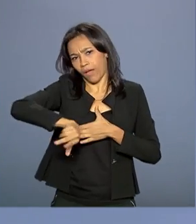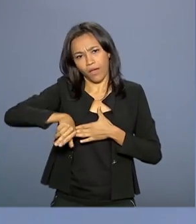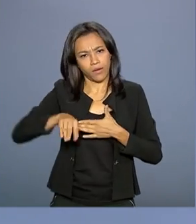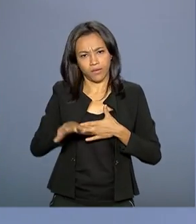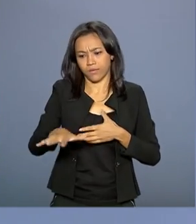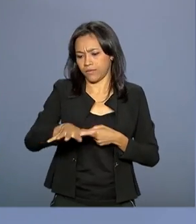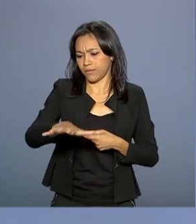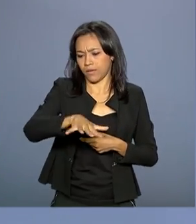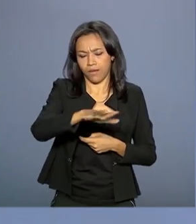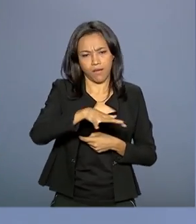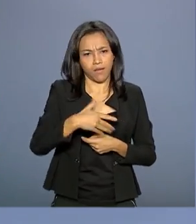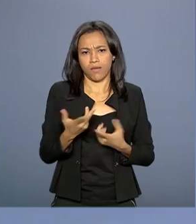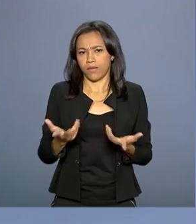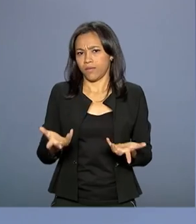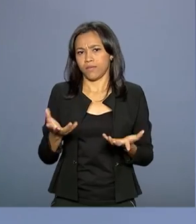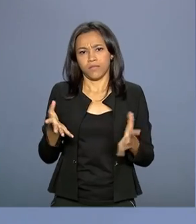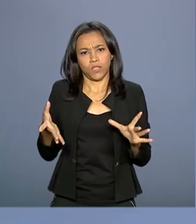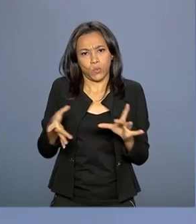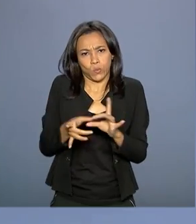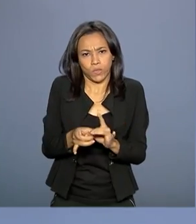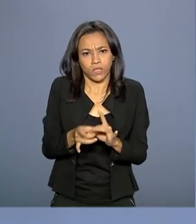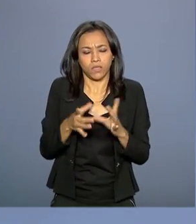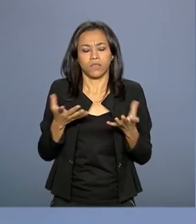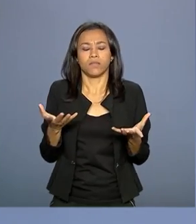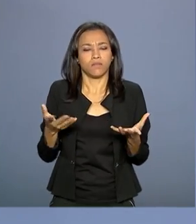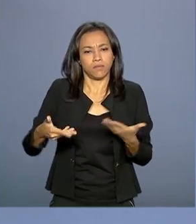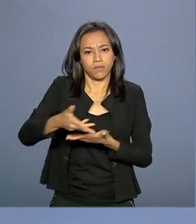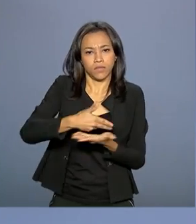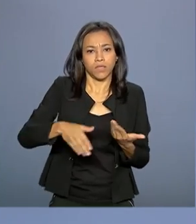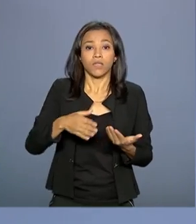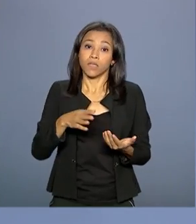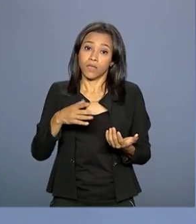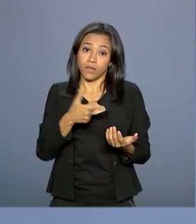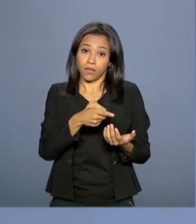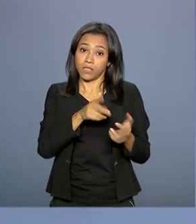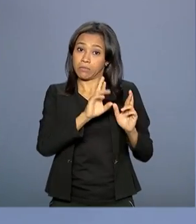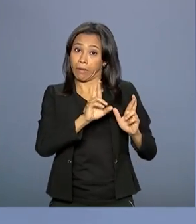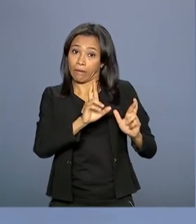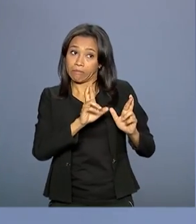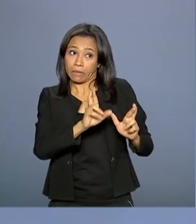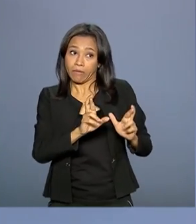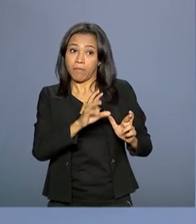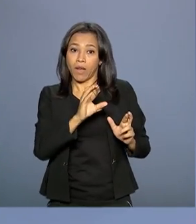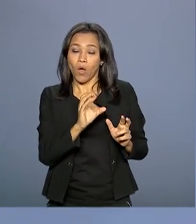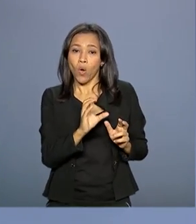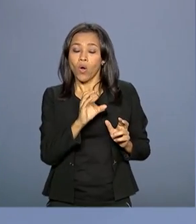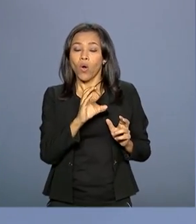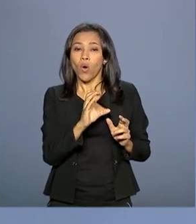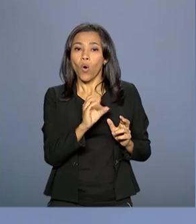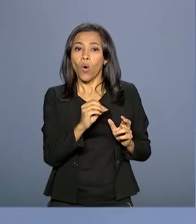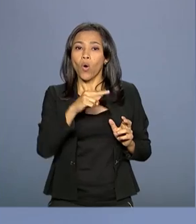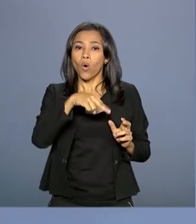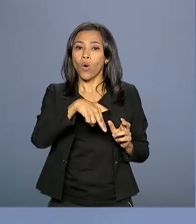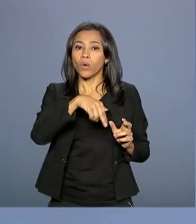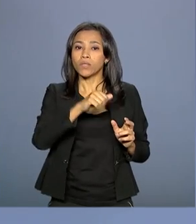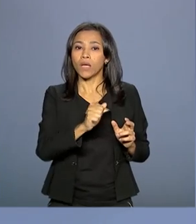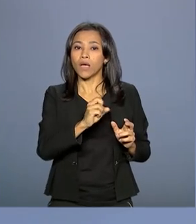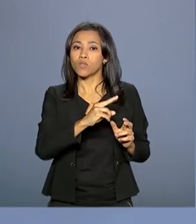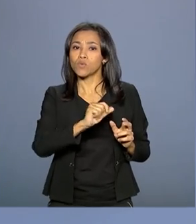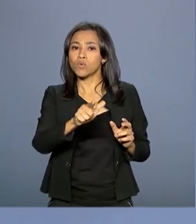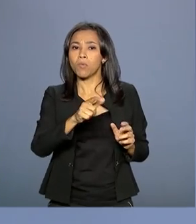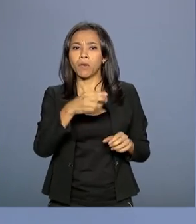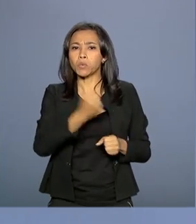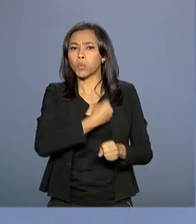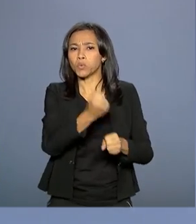setores, seja integração física, que era um pouco a expectativa que a Unasul fizesse, eu sempre digo que a Unasul durou não sei quantos anos, nunca abriu um quilômetro de